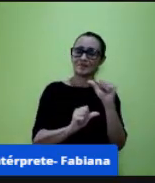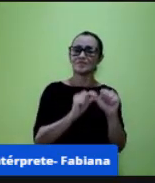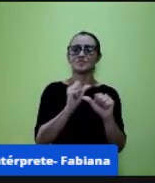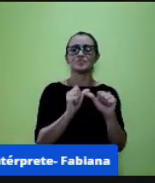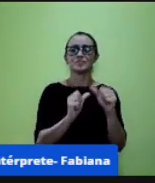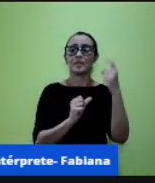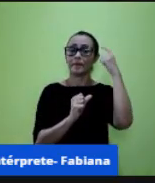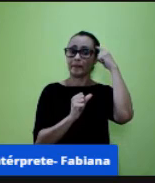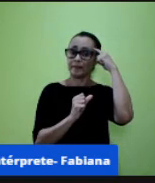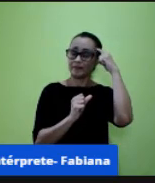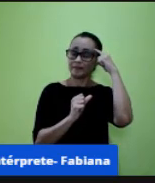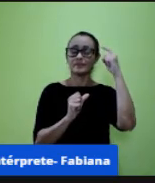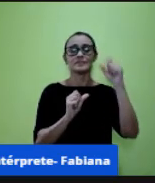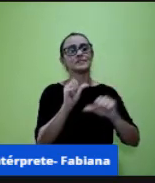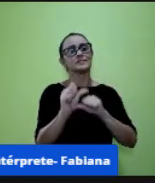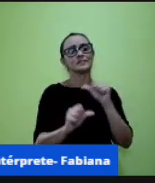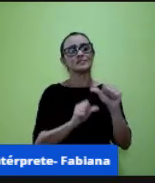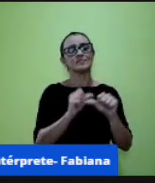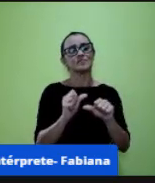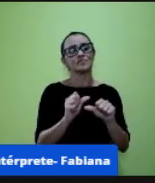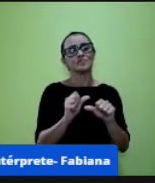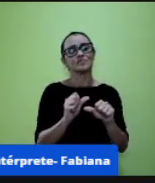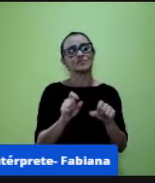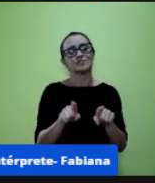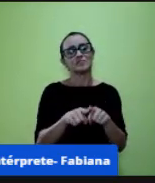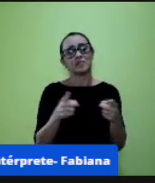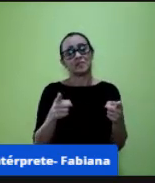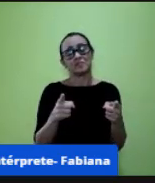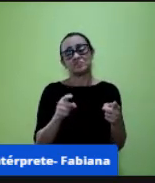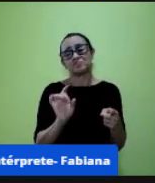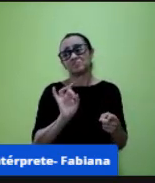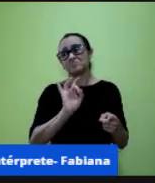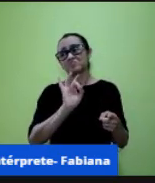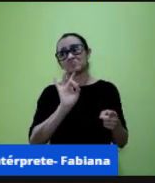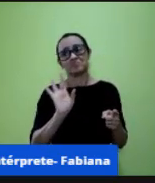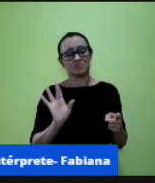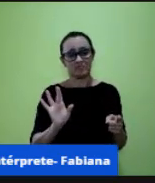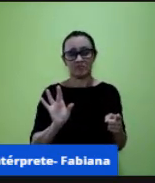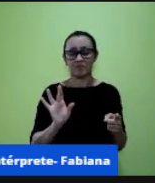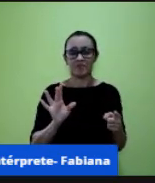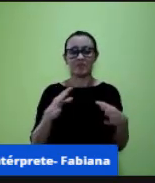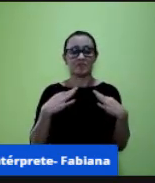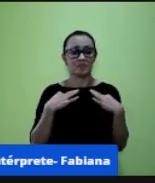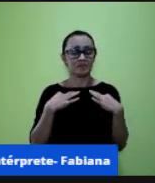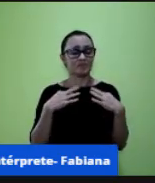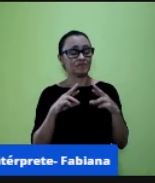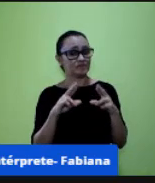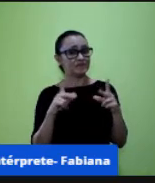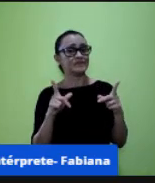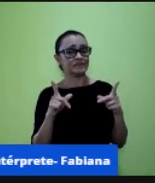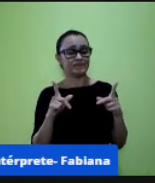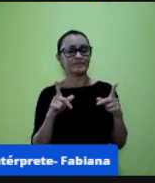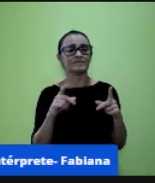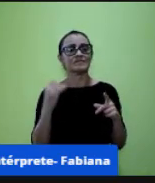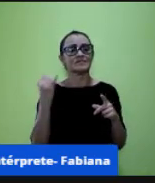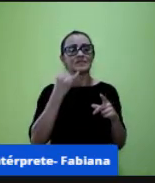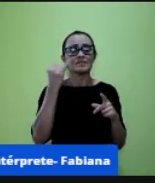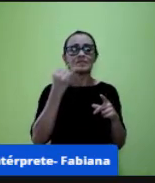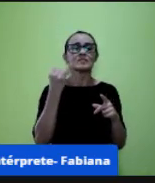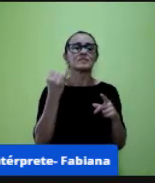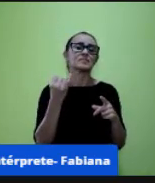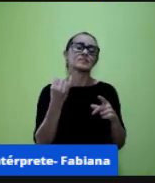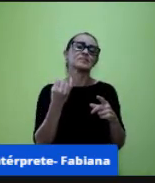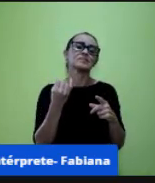mudou né você só põe uma roupa diferente e está continuando a mesma não pode temos que ter esse cuidado